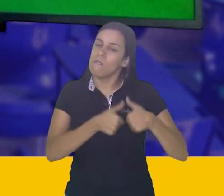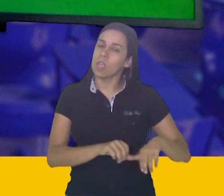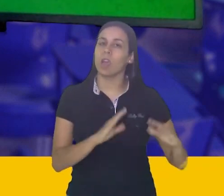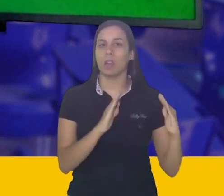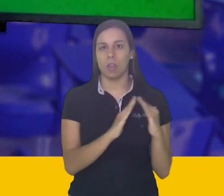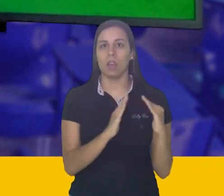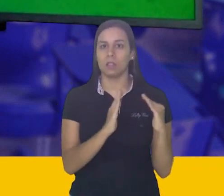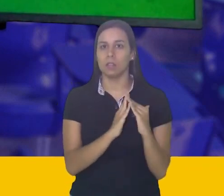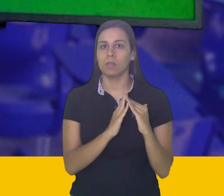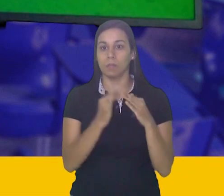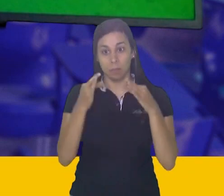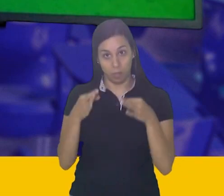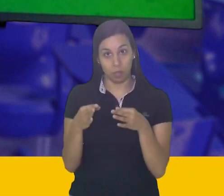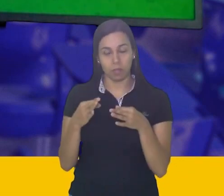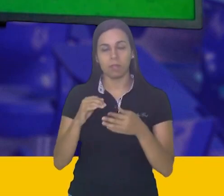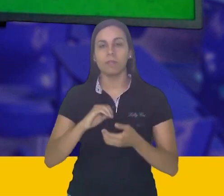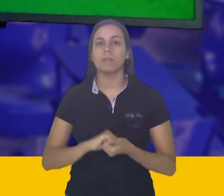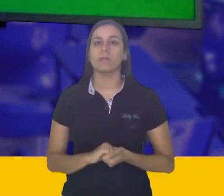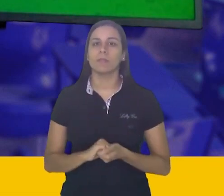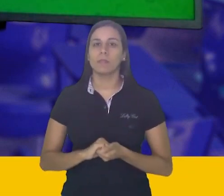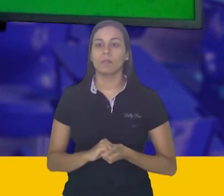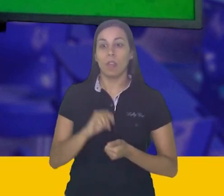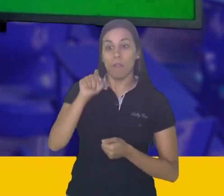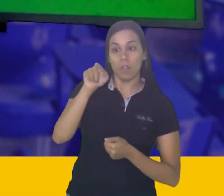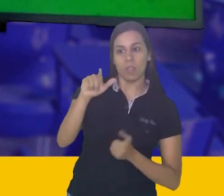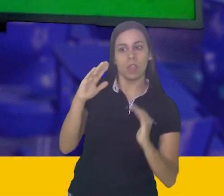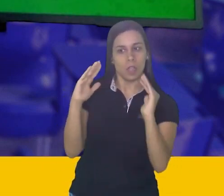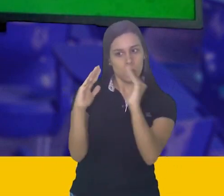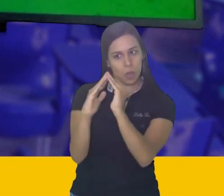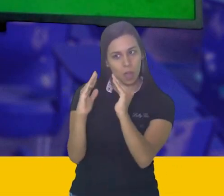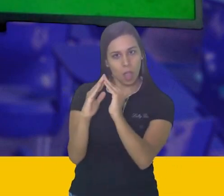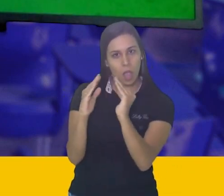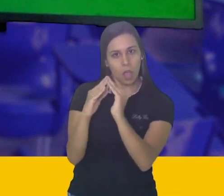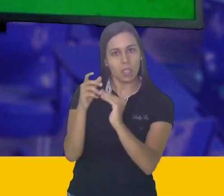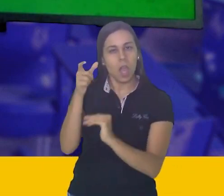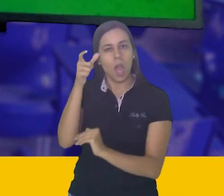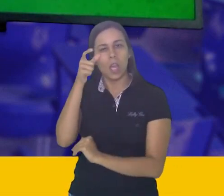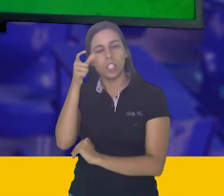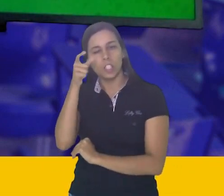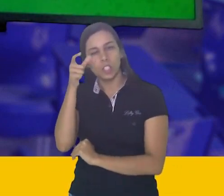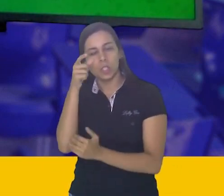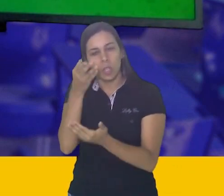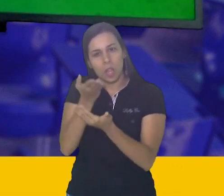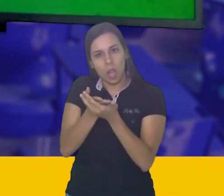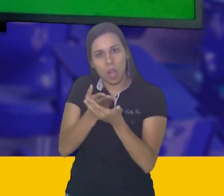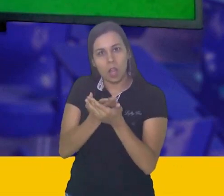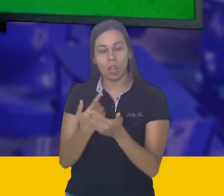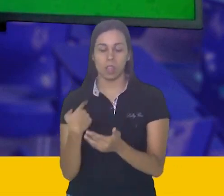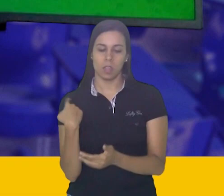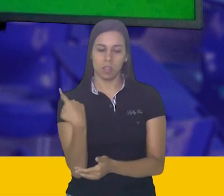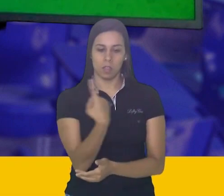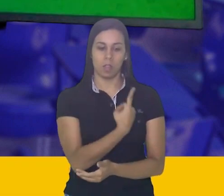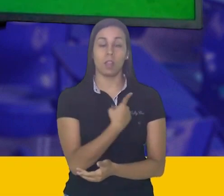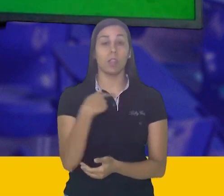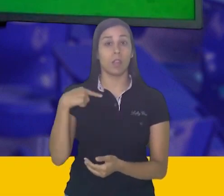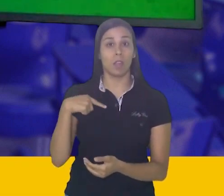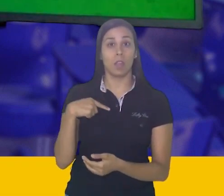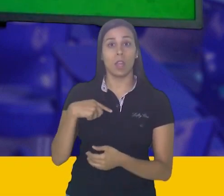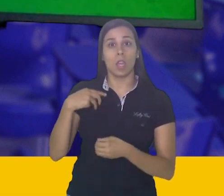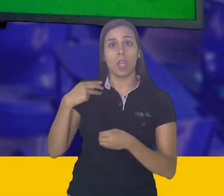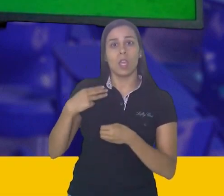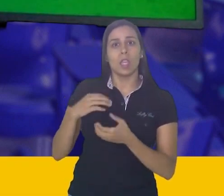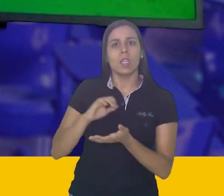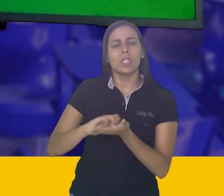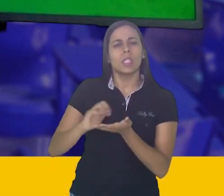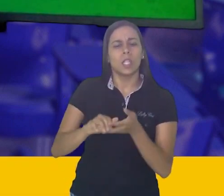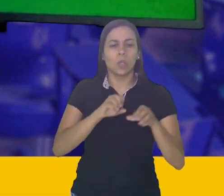Muito bem, combinemos assim. Você fica aí assistindo aula em casa que nós que fazemos a Secretaria de Educação